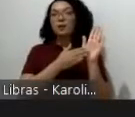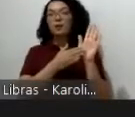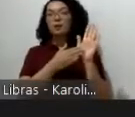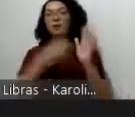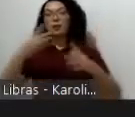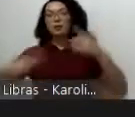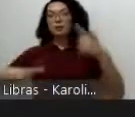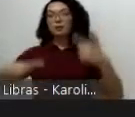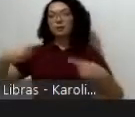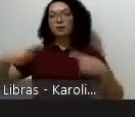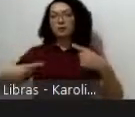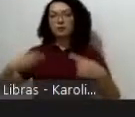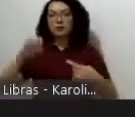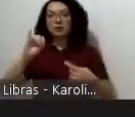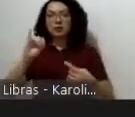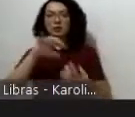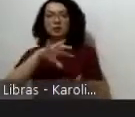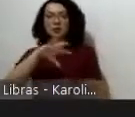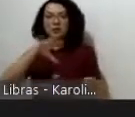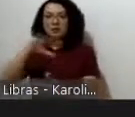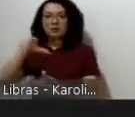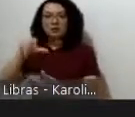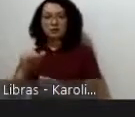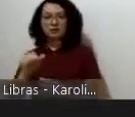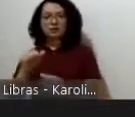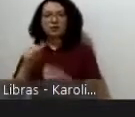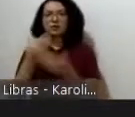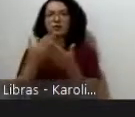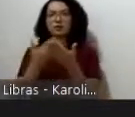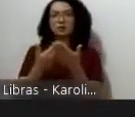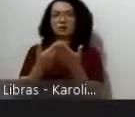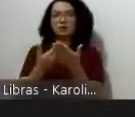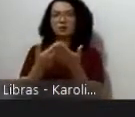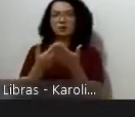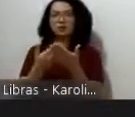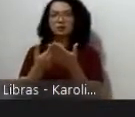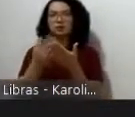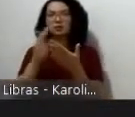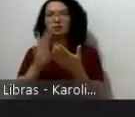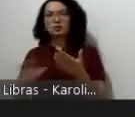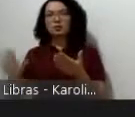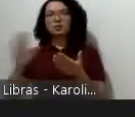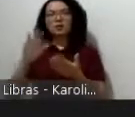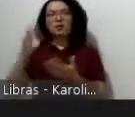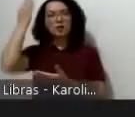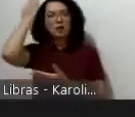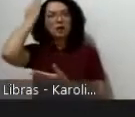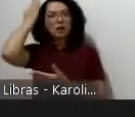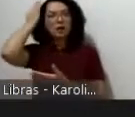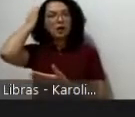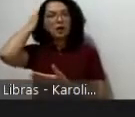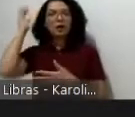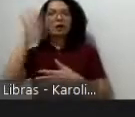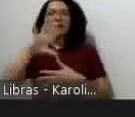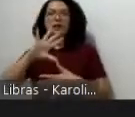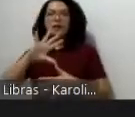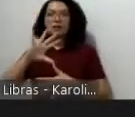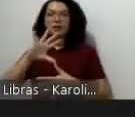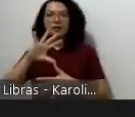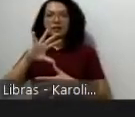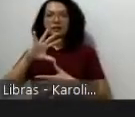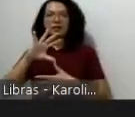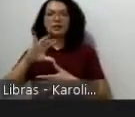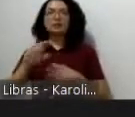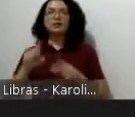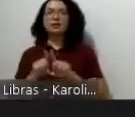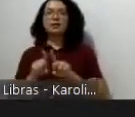-americanos aos estudos globais falar da academia latino-americana do que é a perspectiva que a gente trabalha